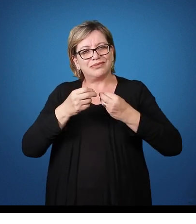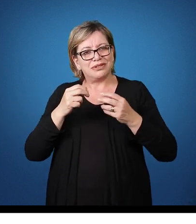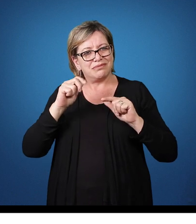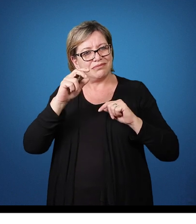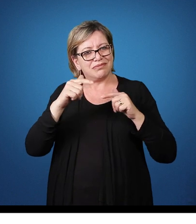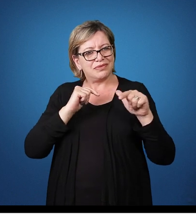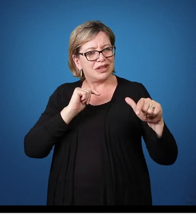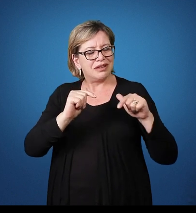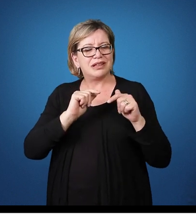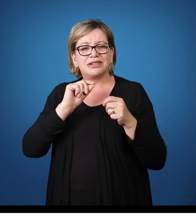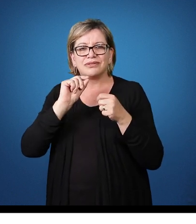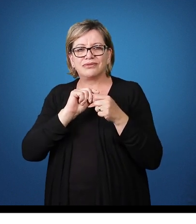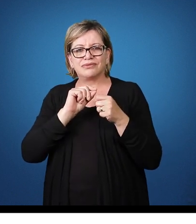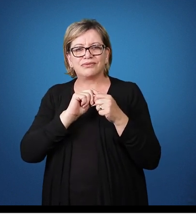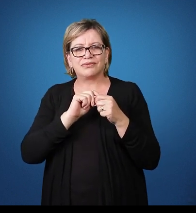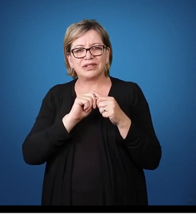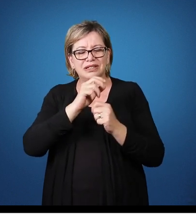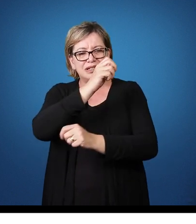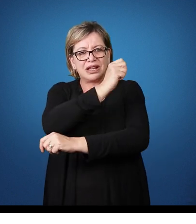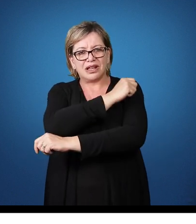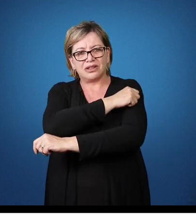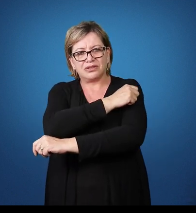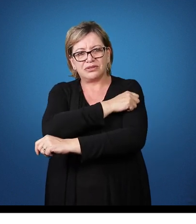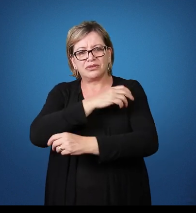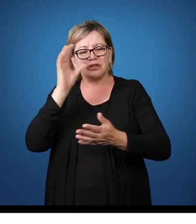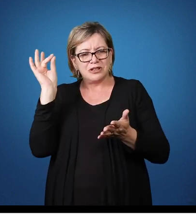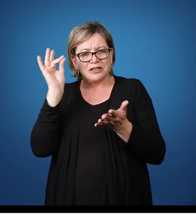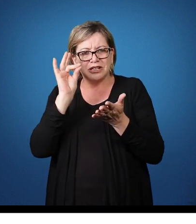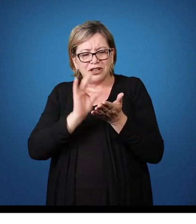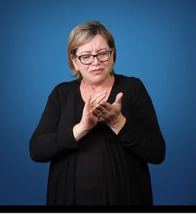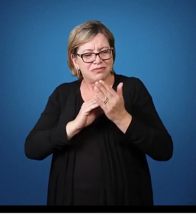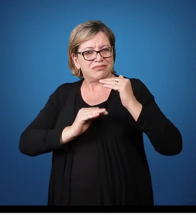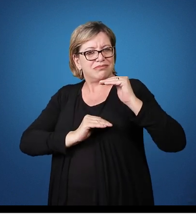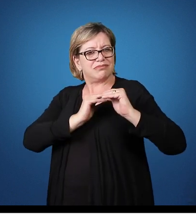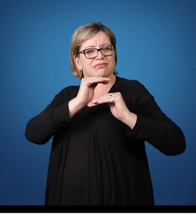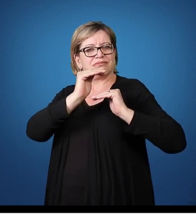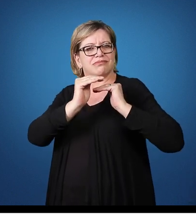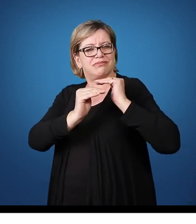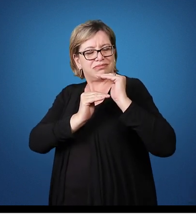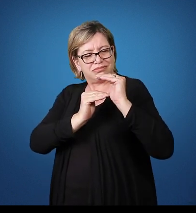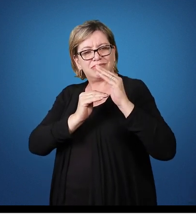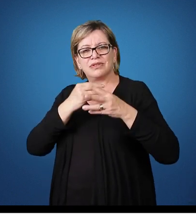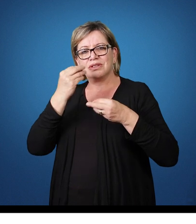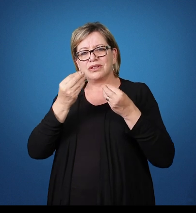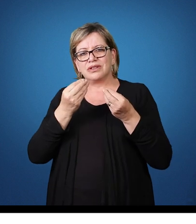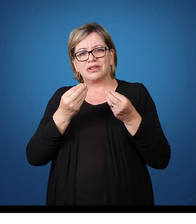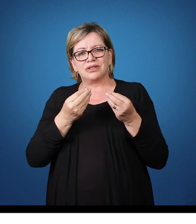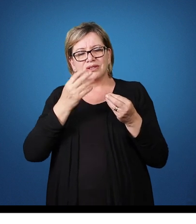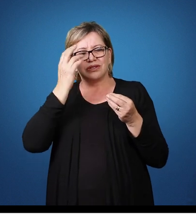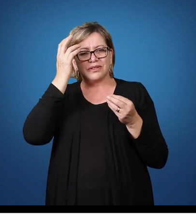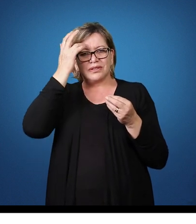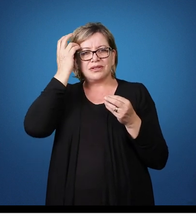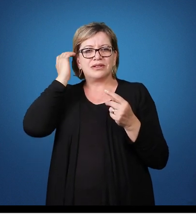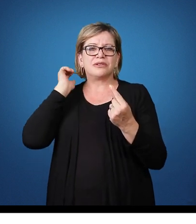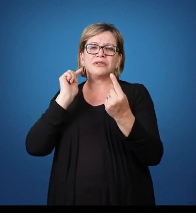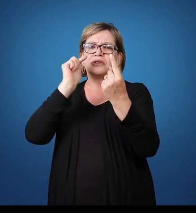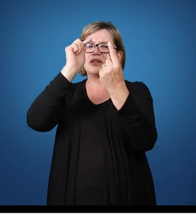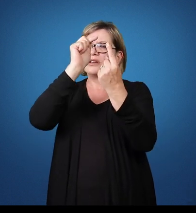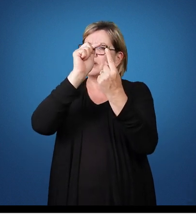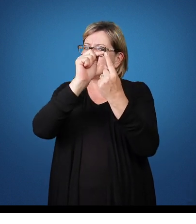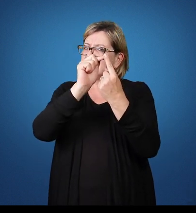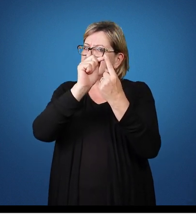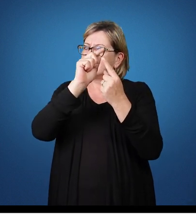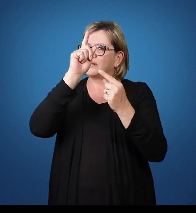Que faz com que Esse aluno Realmente tenha Um desenvolvimento Ao longo do ano Letivo O foco central